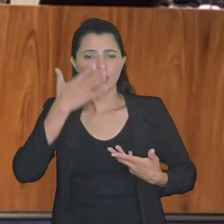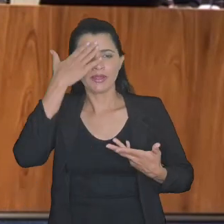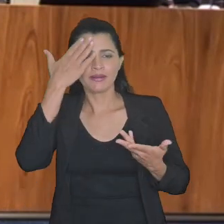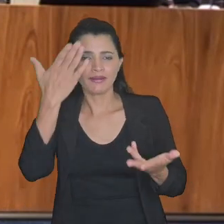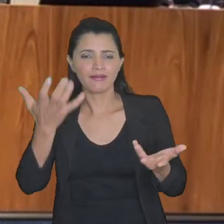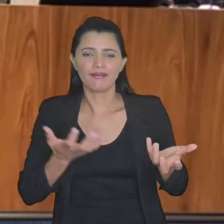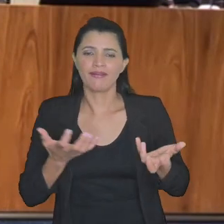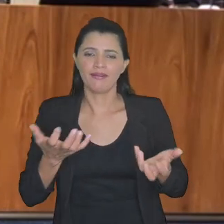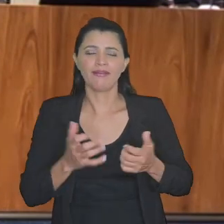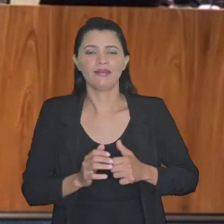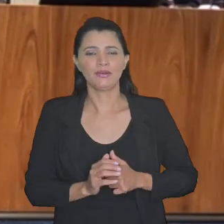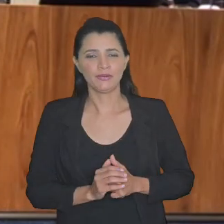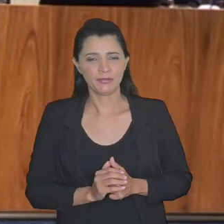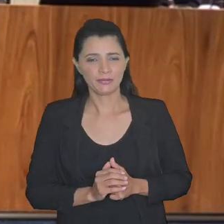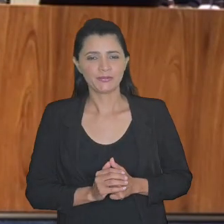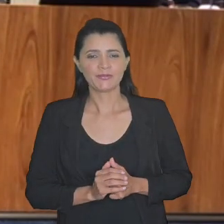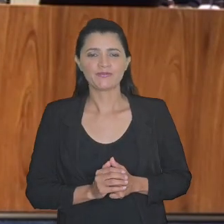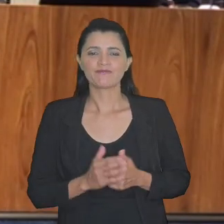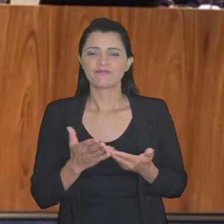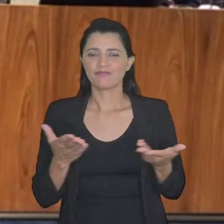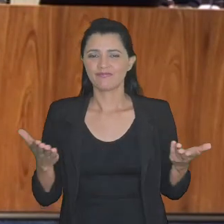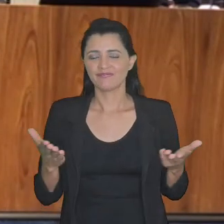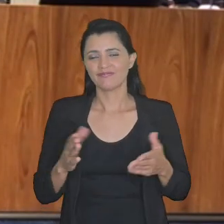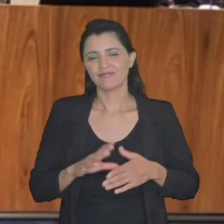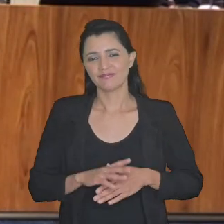eu quero agradecer